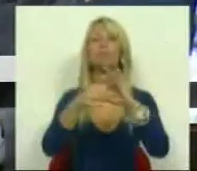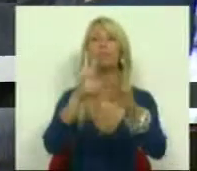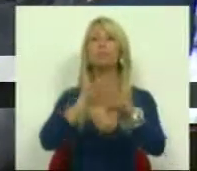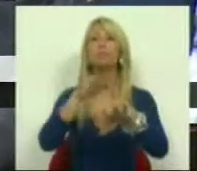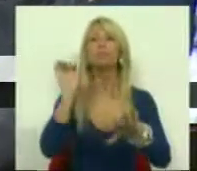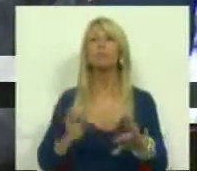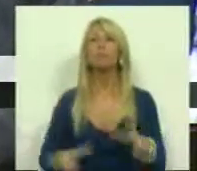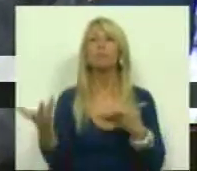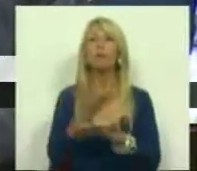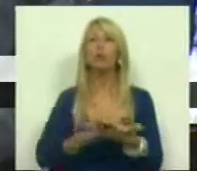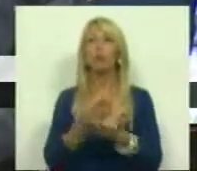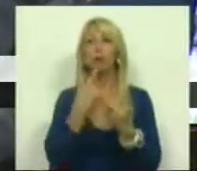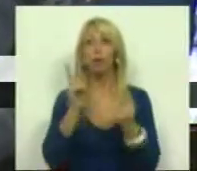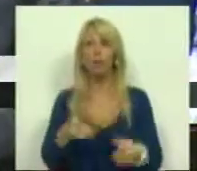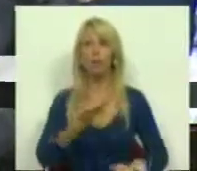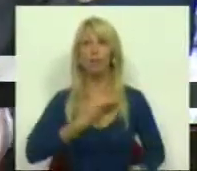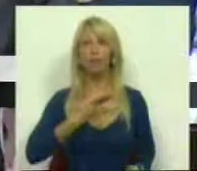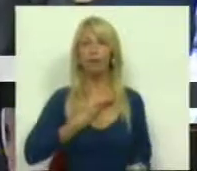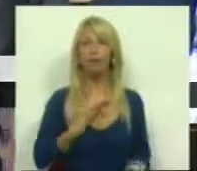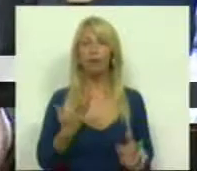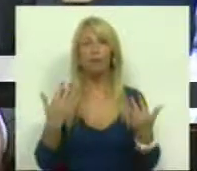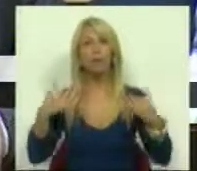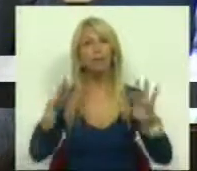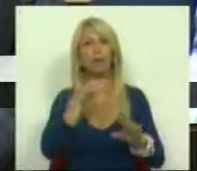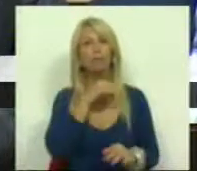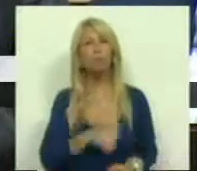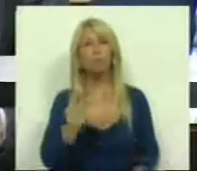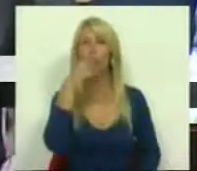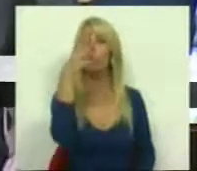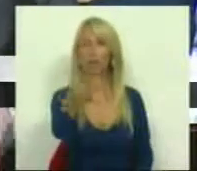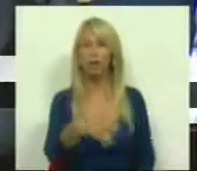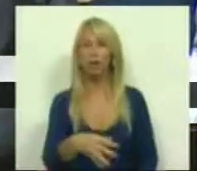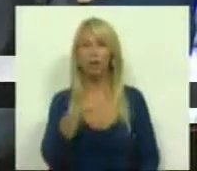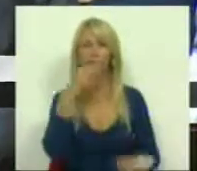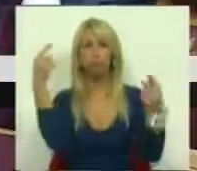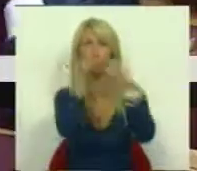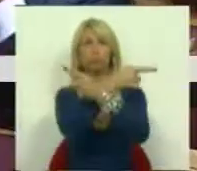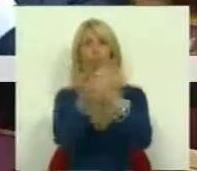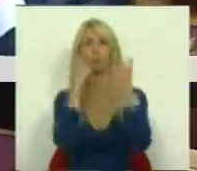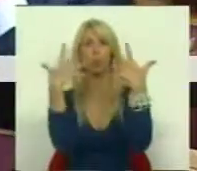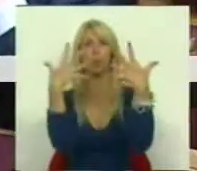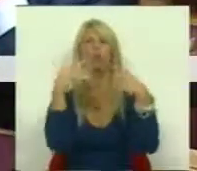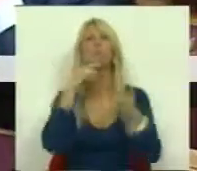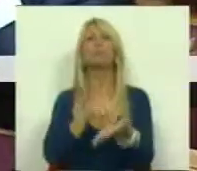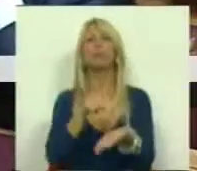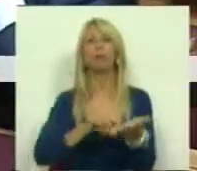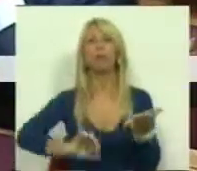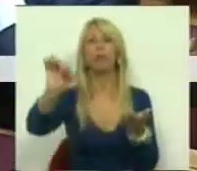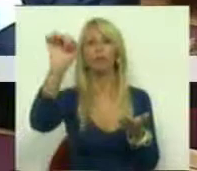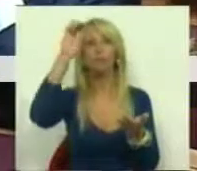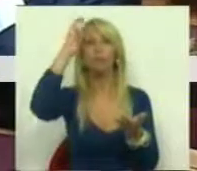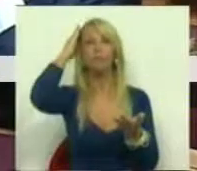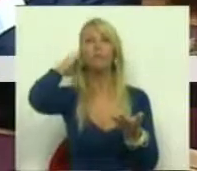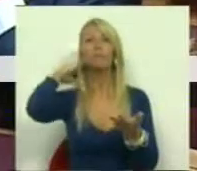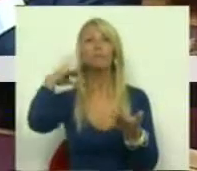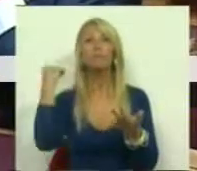renegociação da dívida. Mas permita-me que assinale uma contradição evidente nas suas posições. Pois